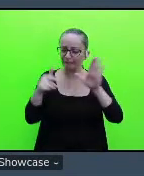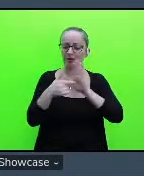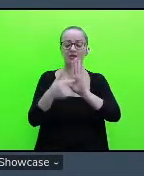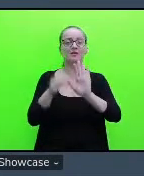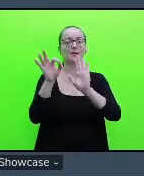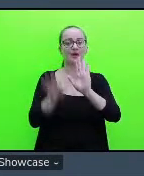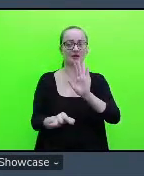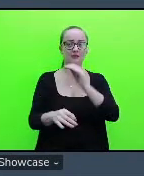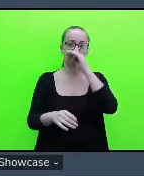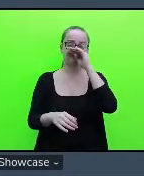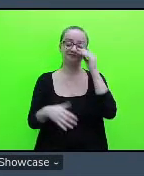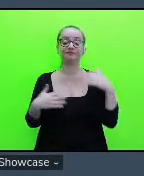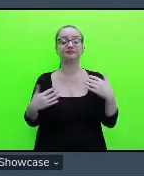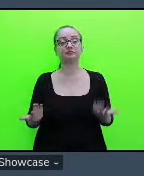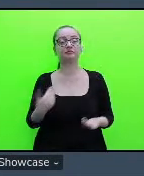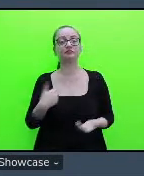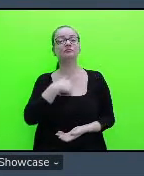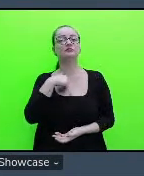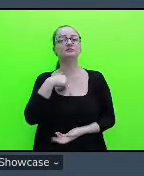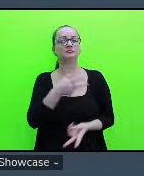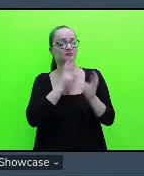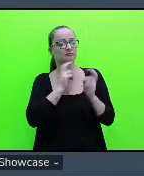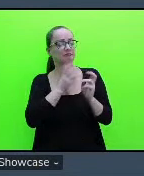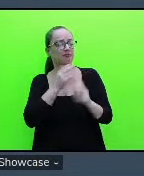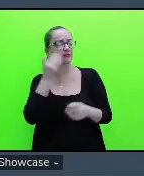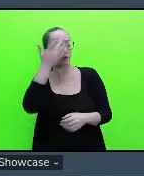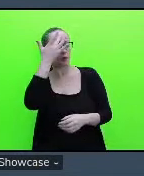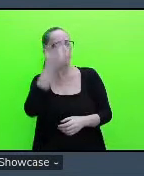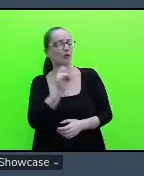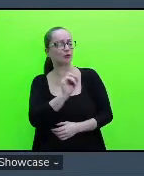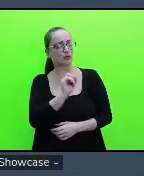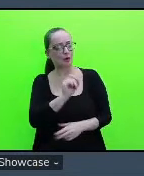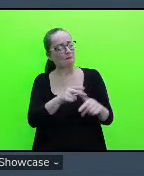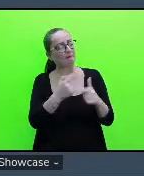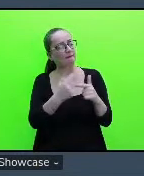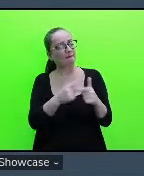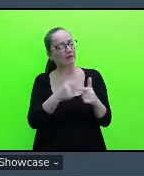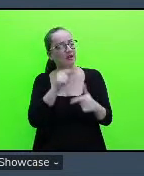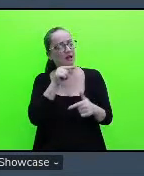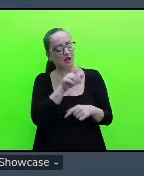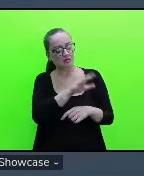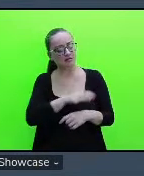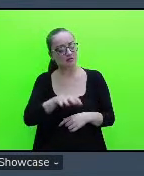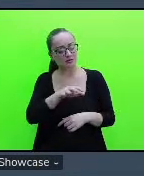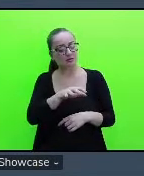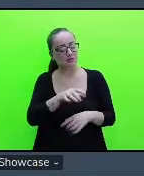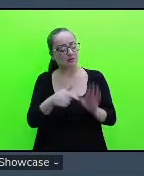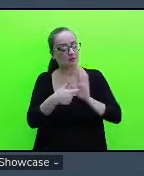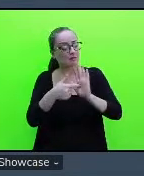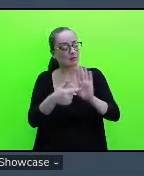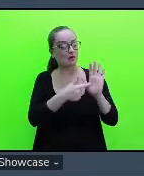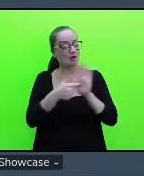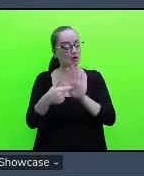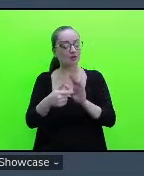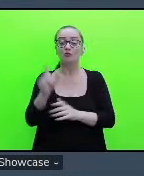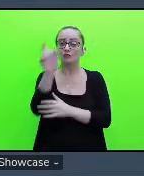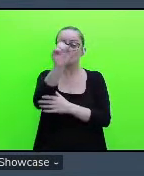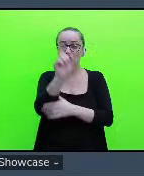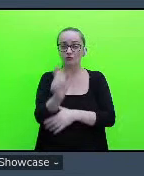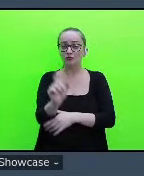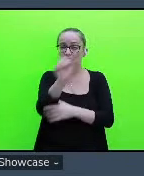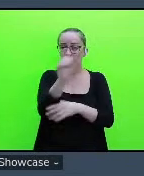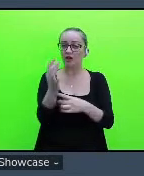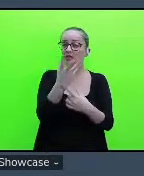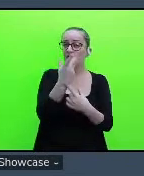então, assim, eu havia entendido que pelo fato também de essas e essas manifestações, o grafite, essa arte,